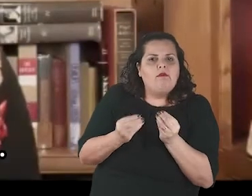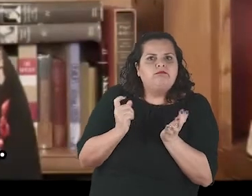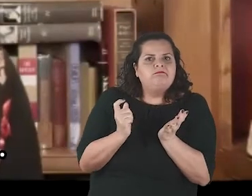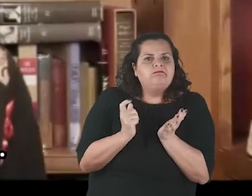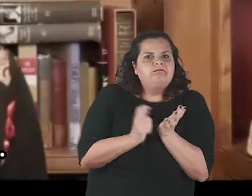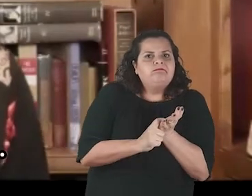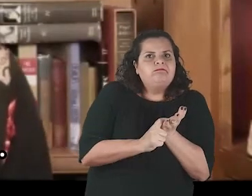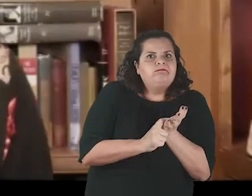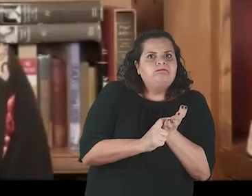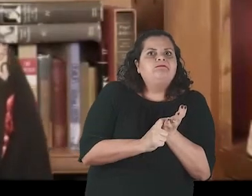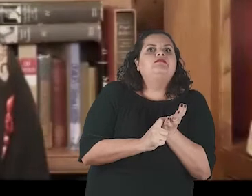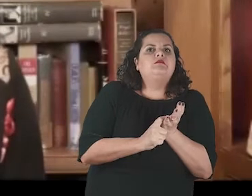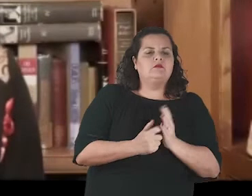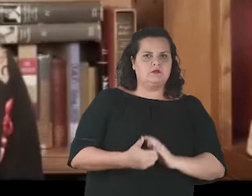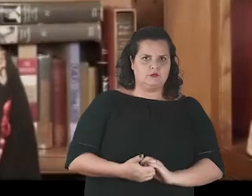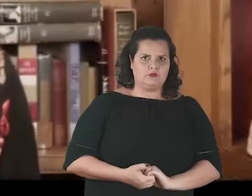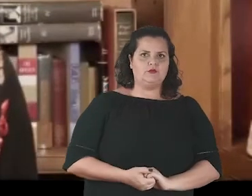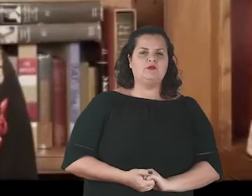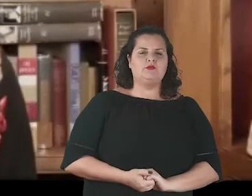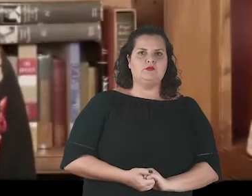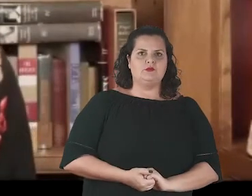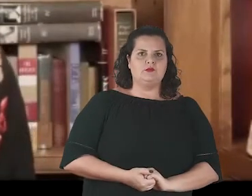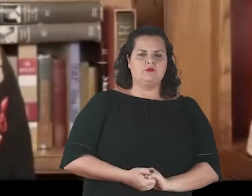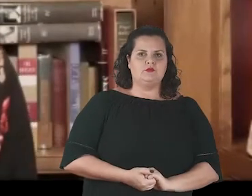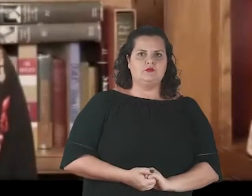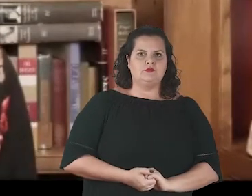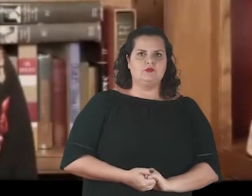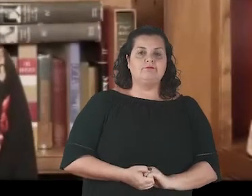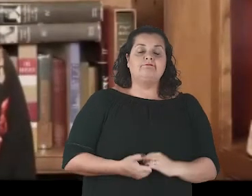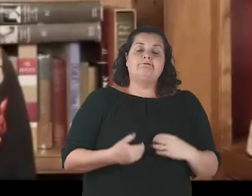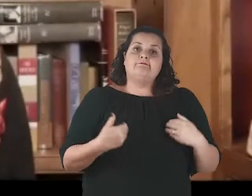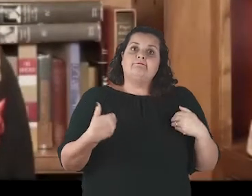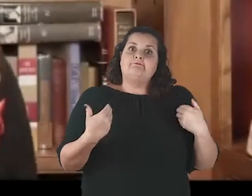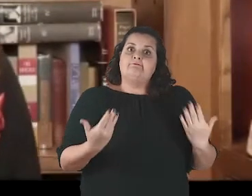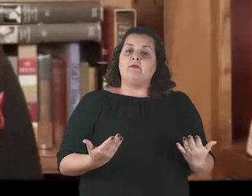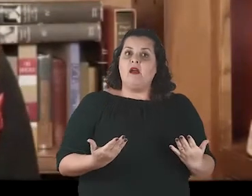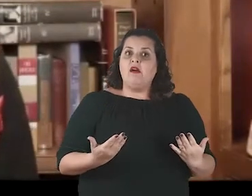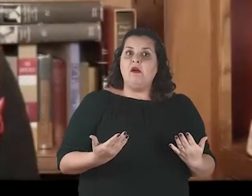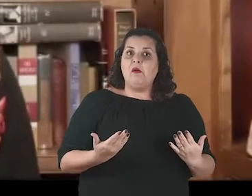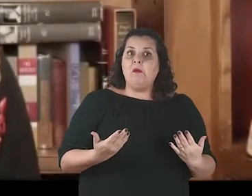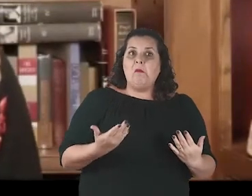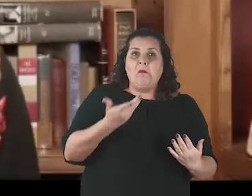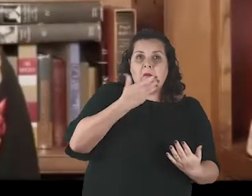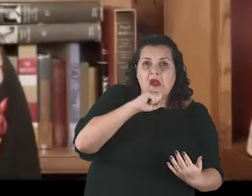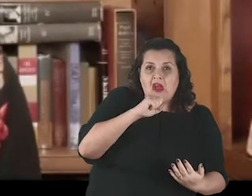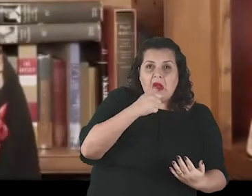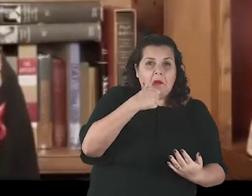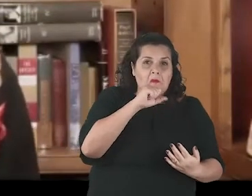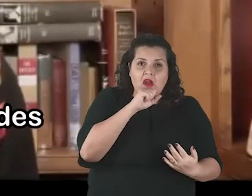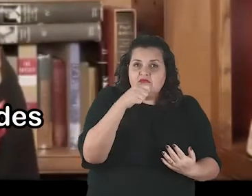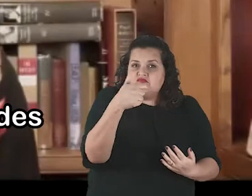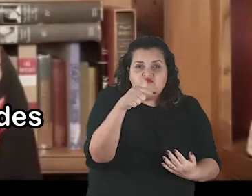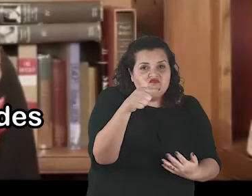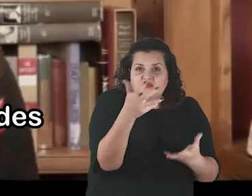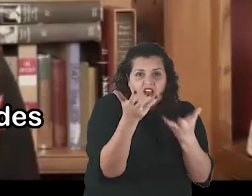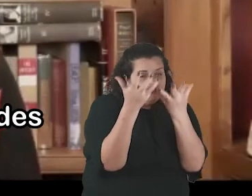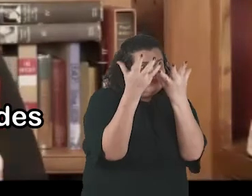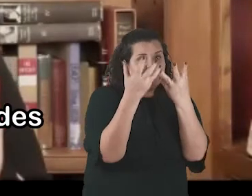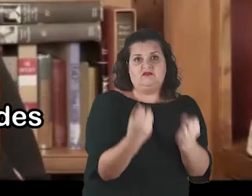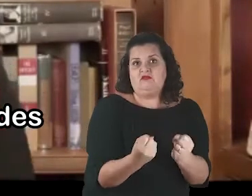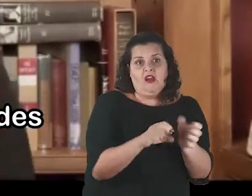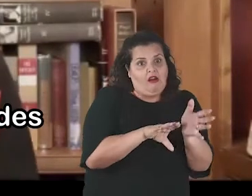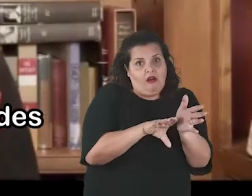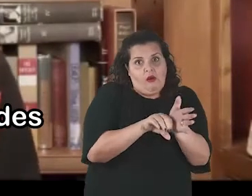esfera educacional. Tudo isso sem obter a permissão dos pais. O Google